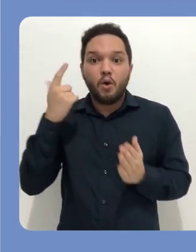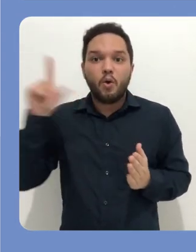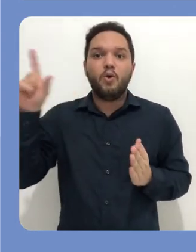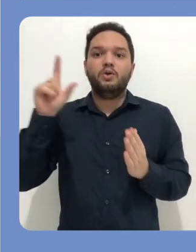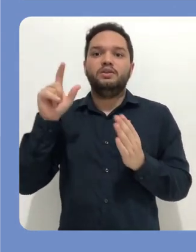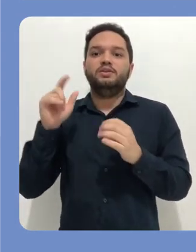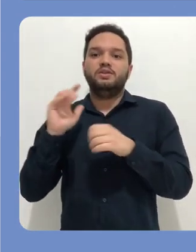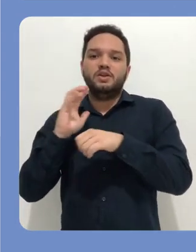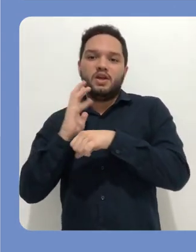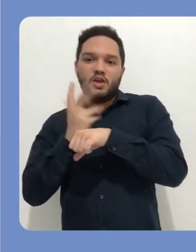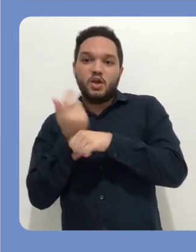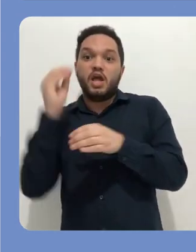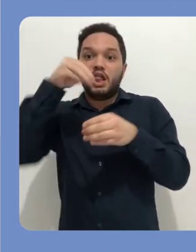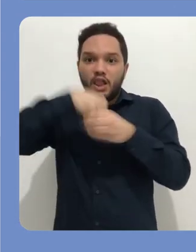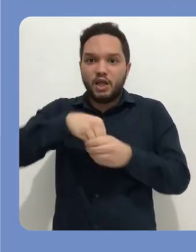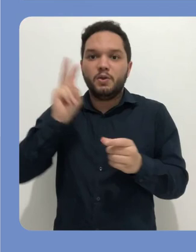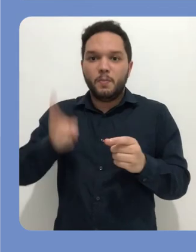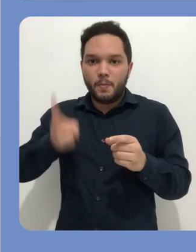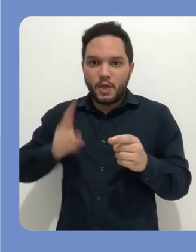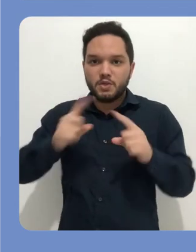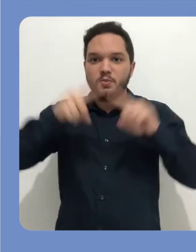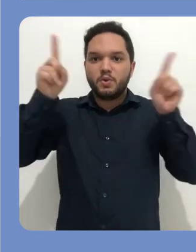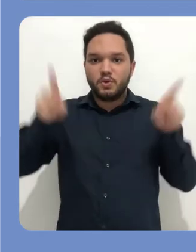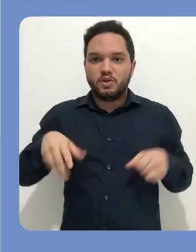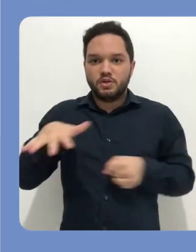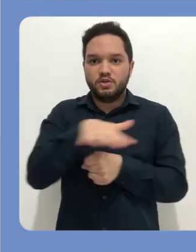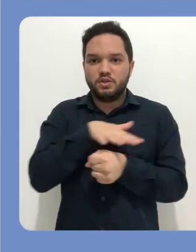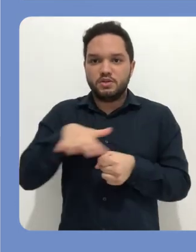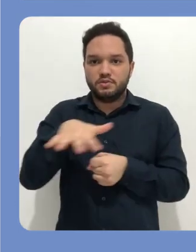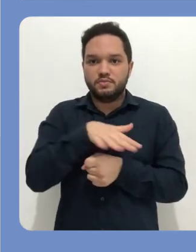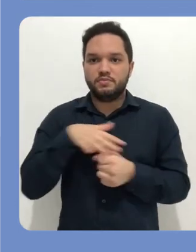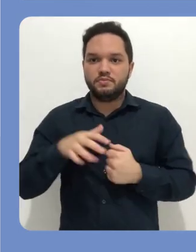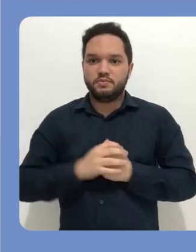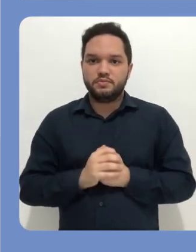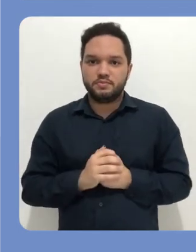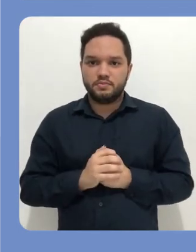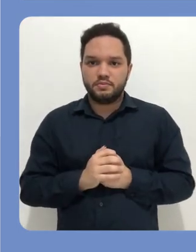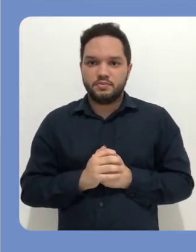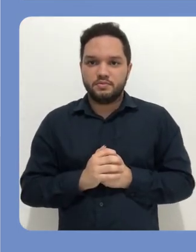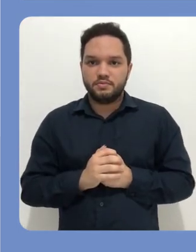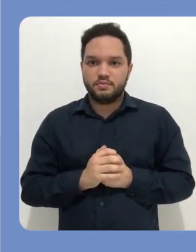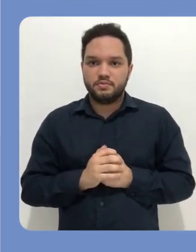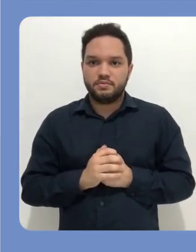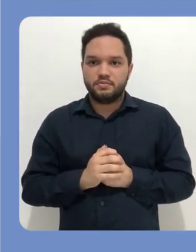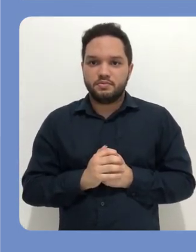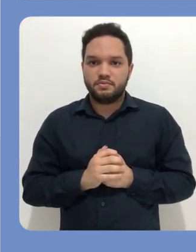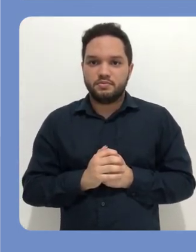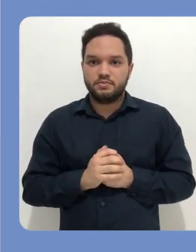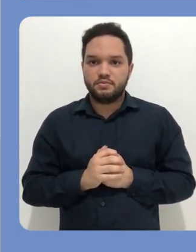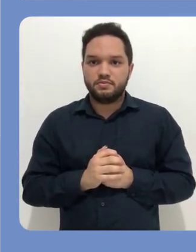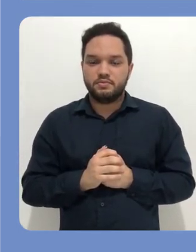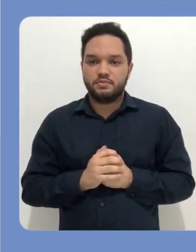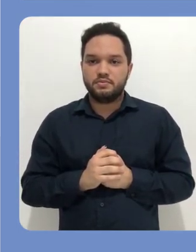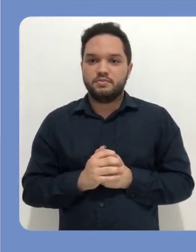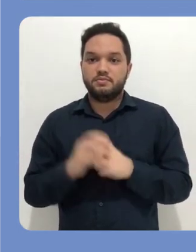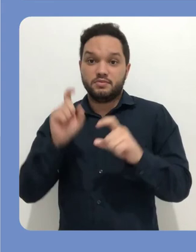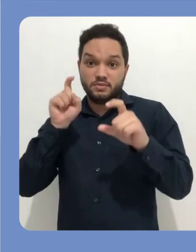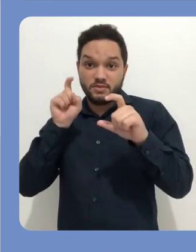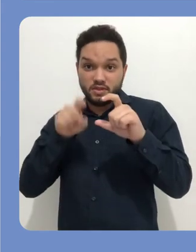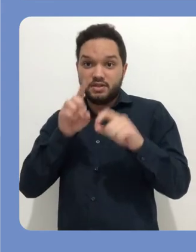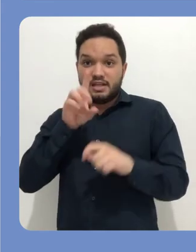inscrições e também se os participantes podem estar inscritos em outras atividades do mesmo projeto de extensão.